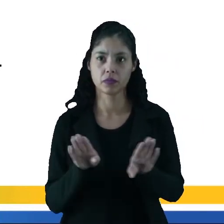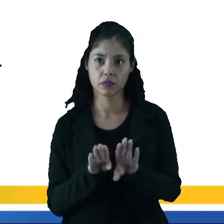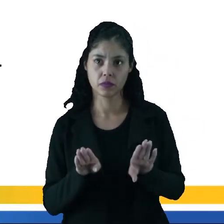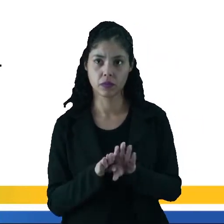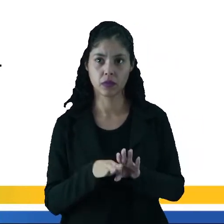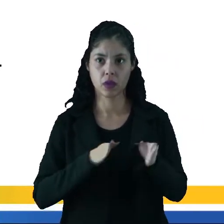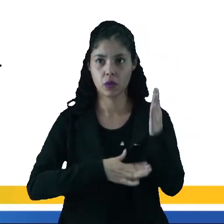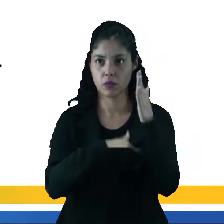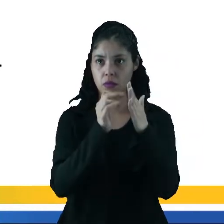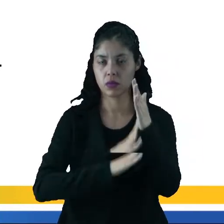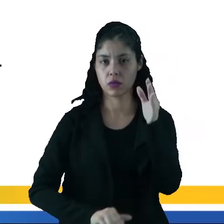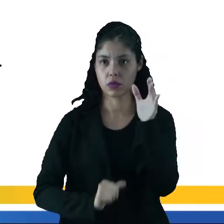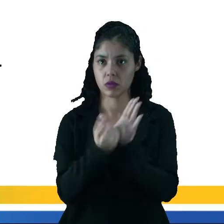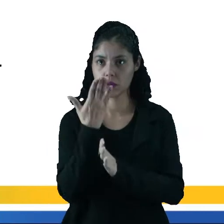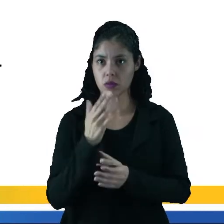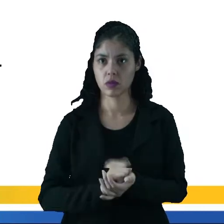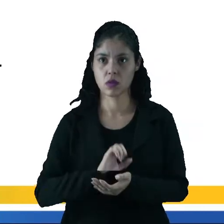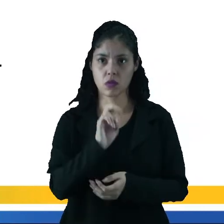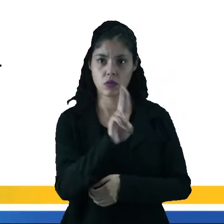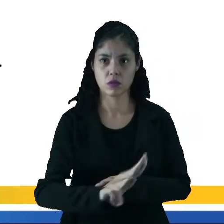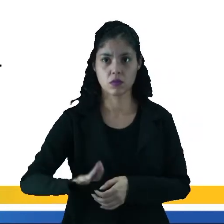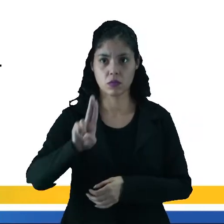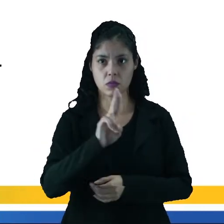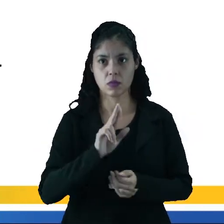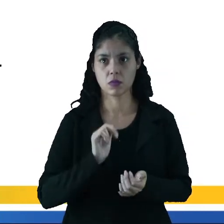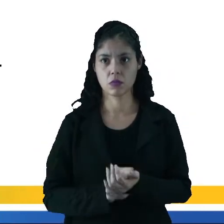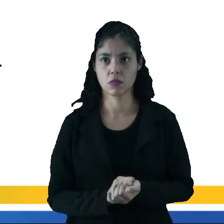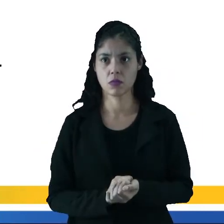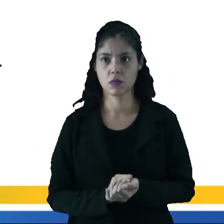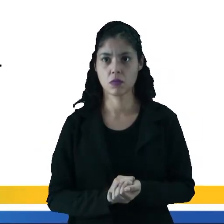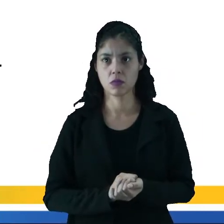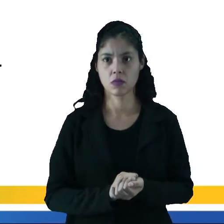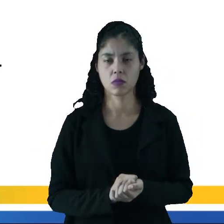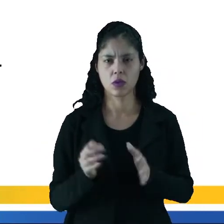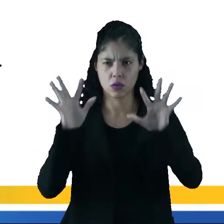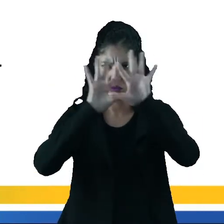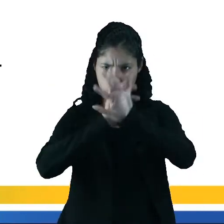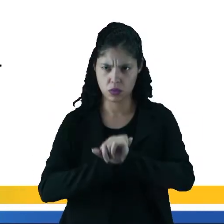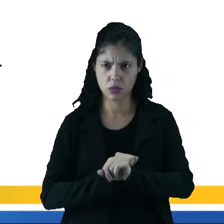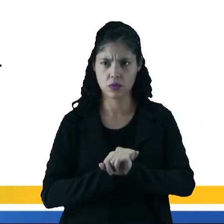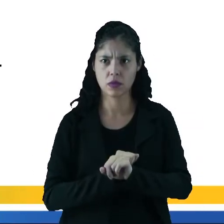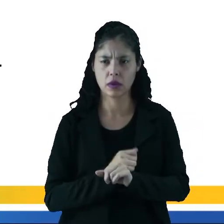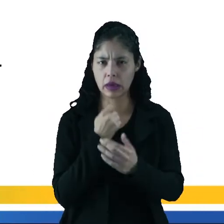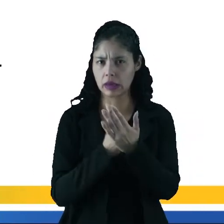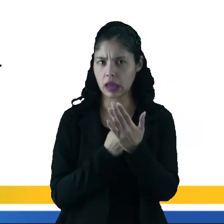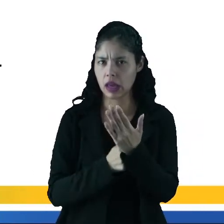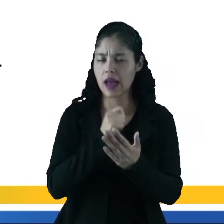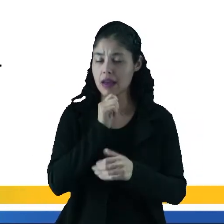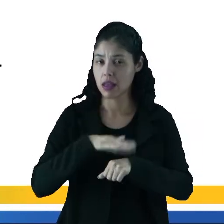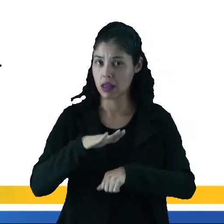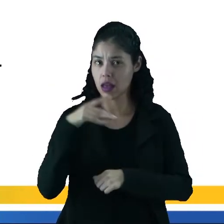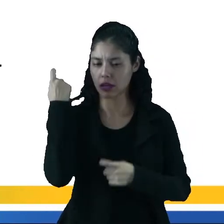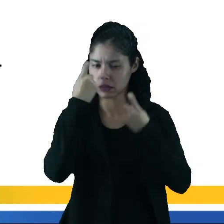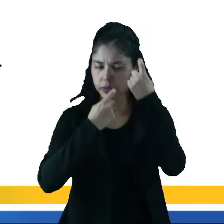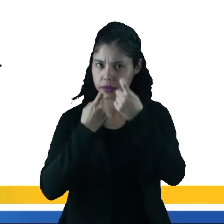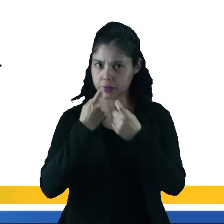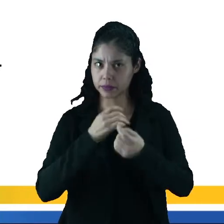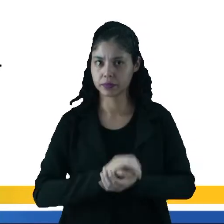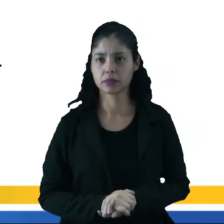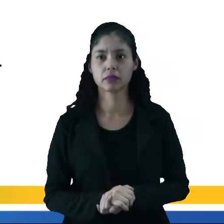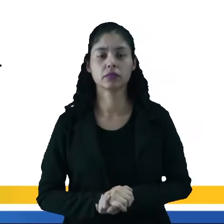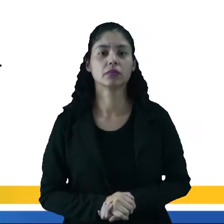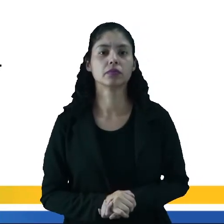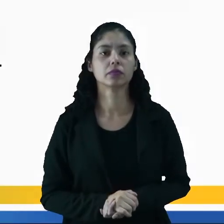pintor no momento da criação. Ou ela utiliza o que era escuro para intensificar a expressividade.